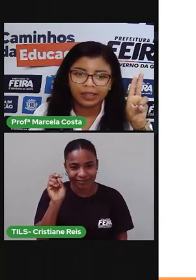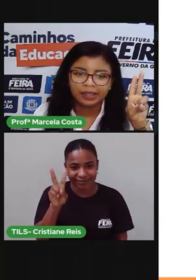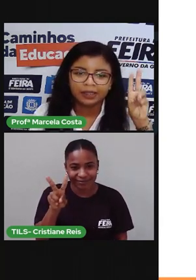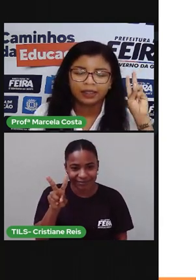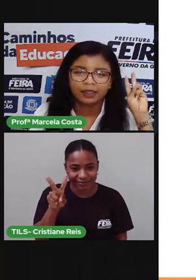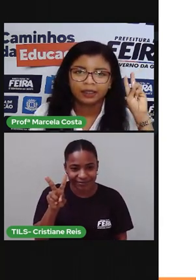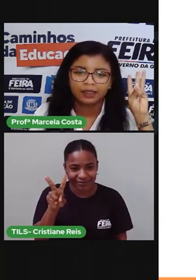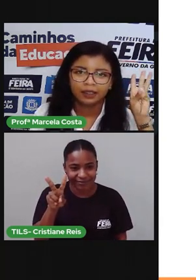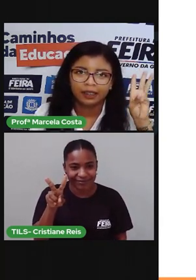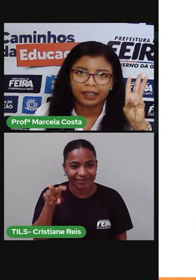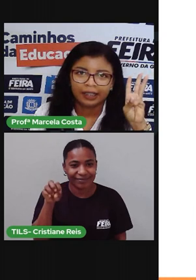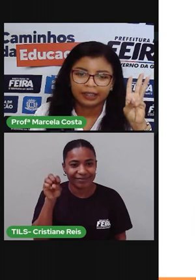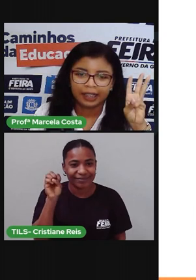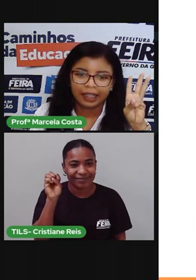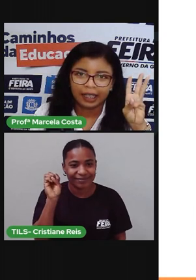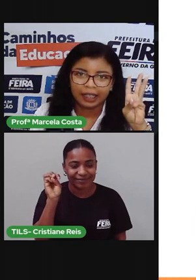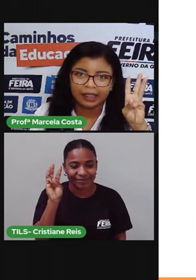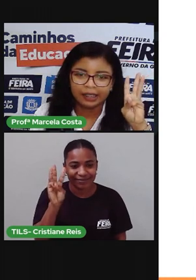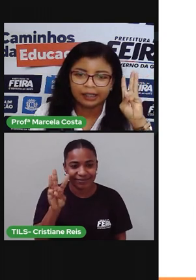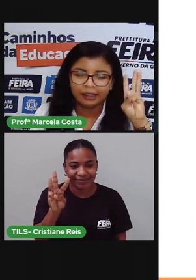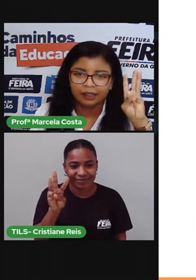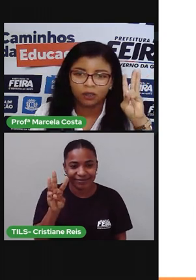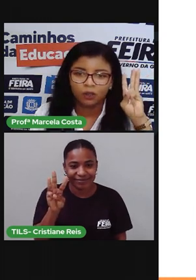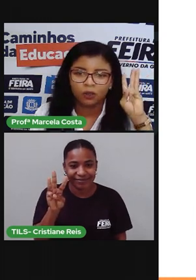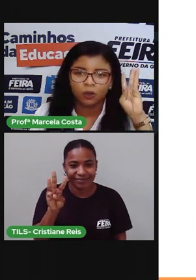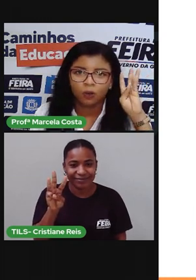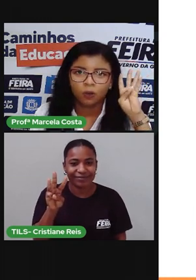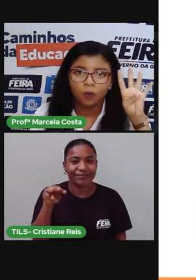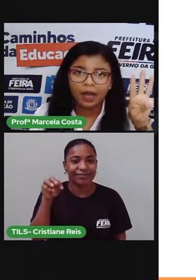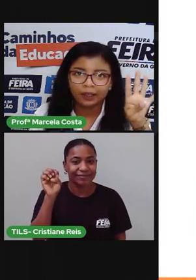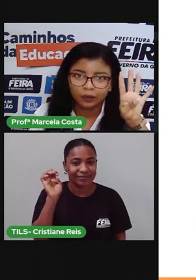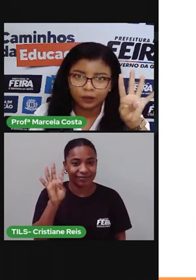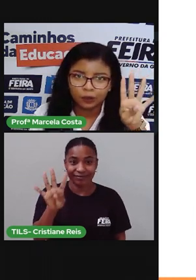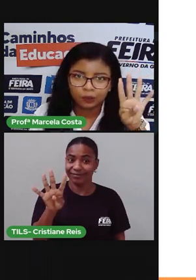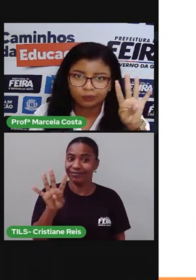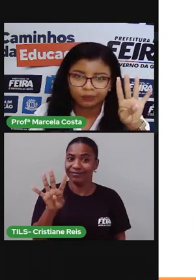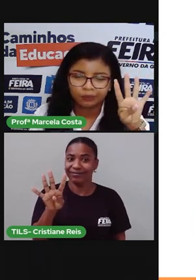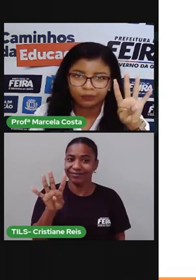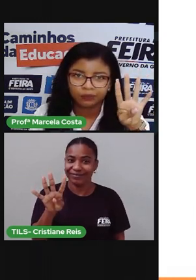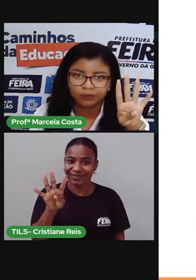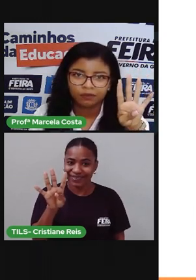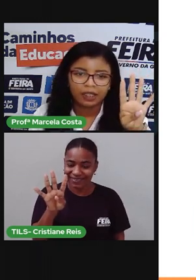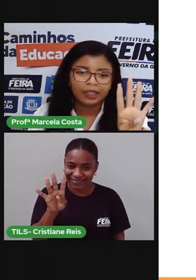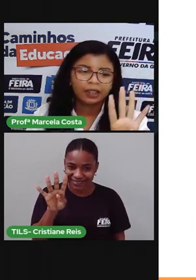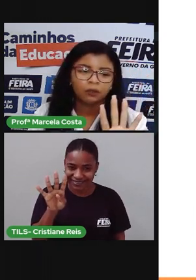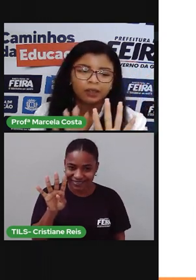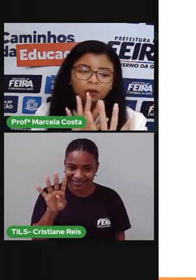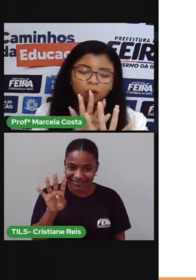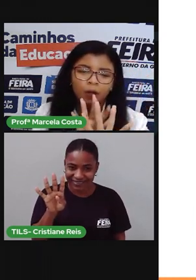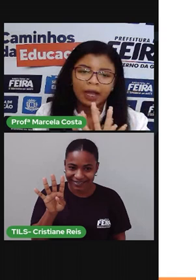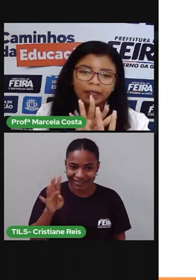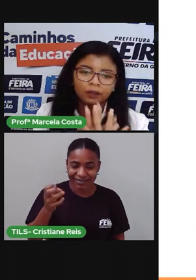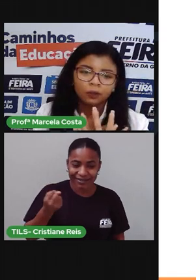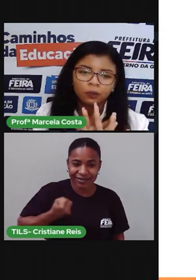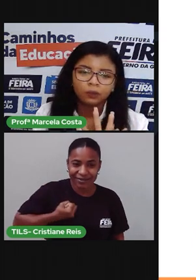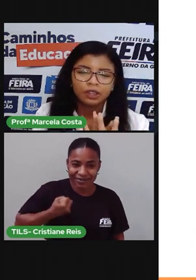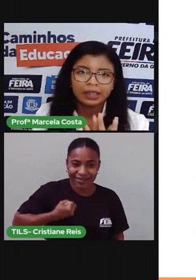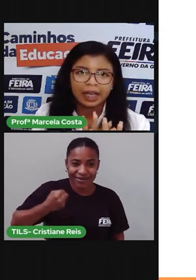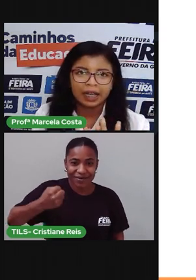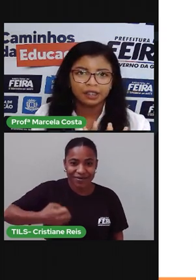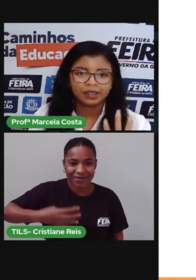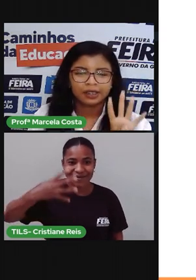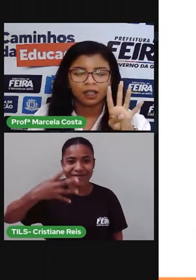Dois. Três. Quatro. Então, eu tenho quatro